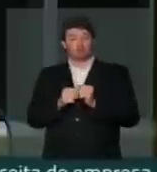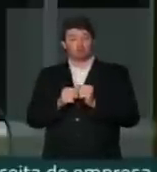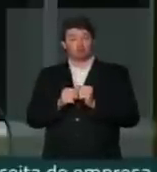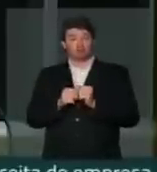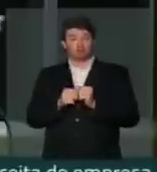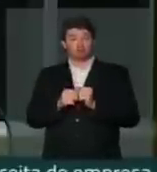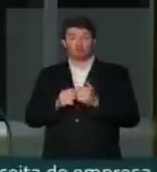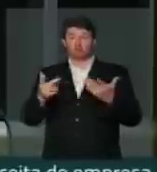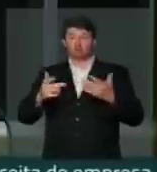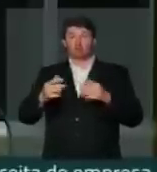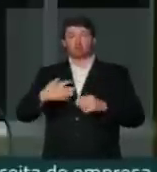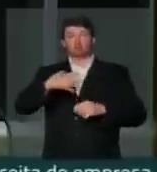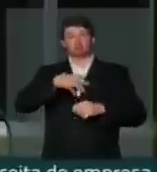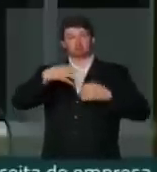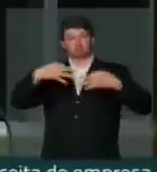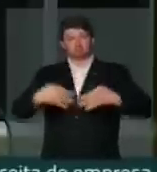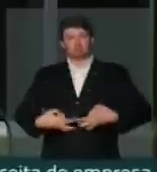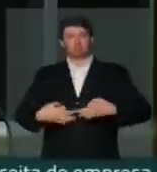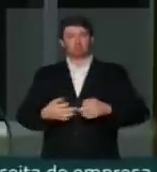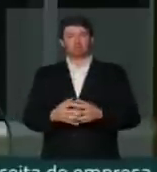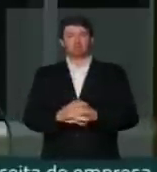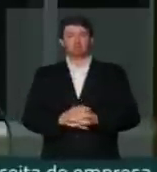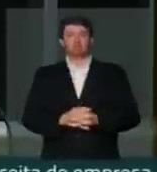que enfrentar. Dignidade. Obrigado.